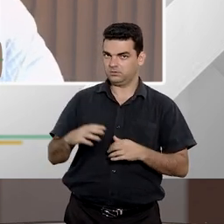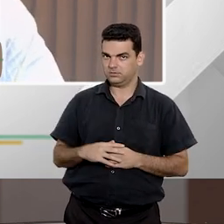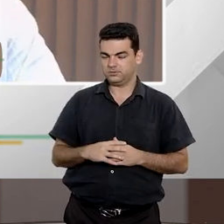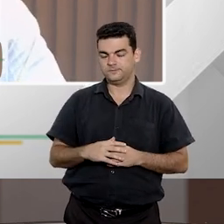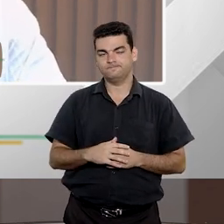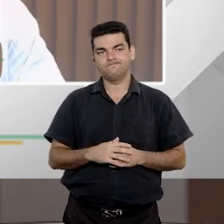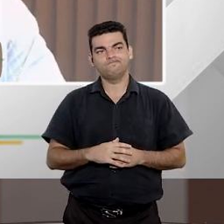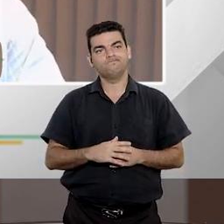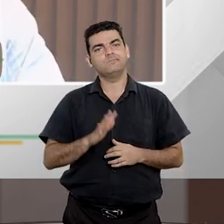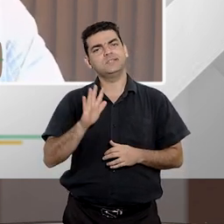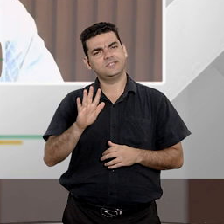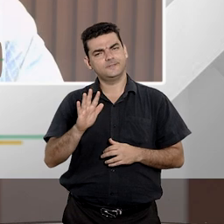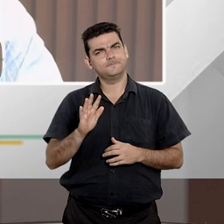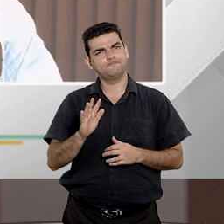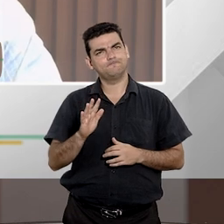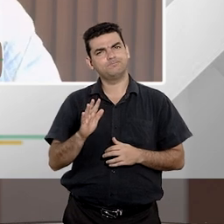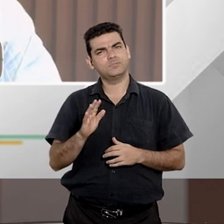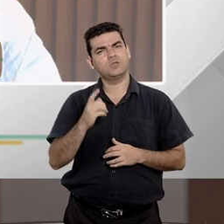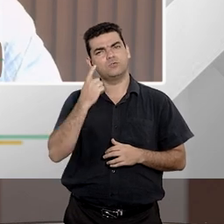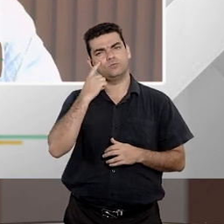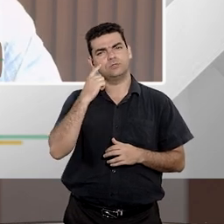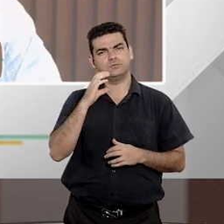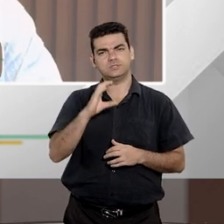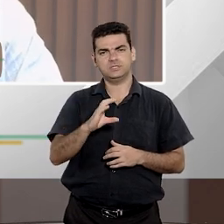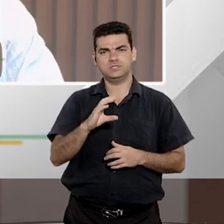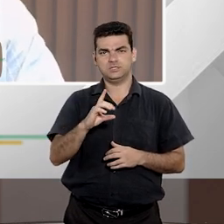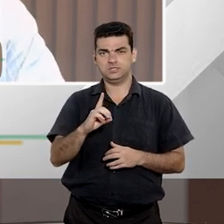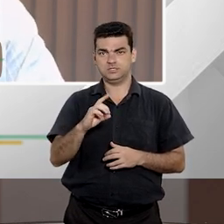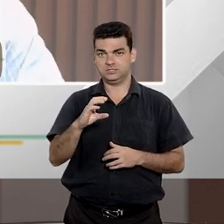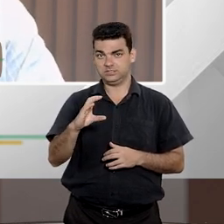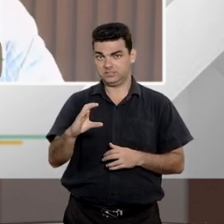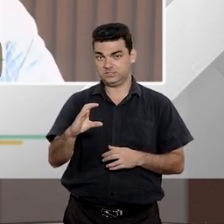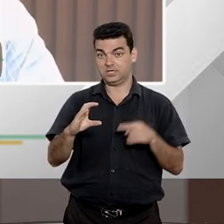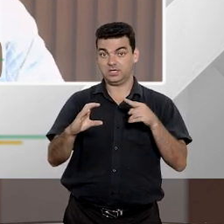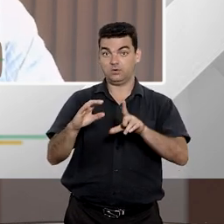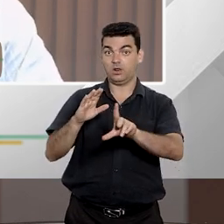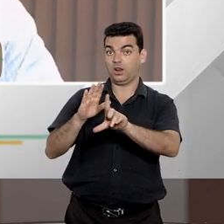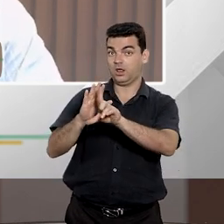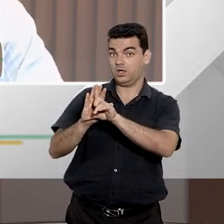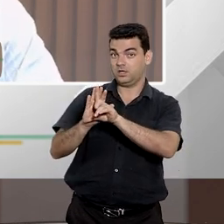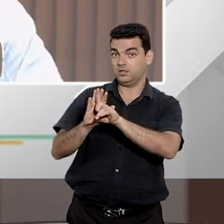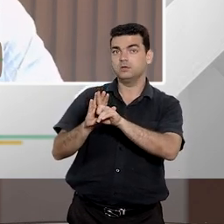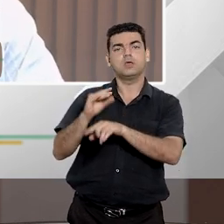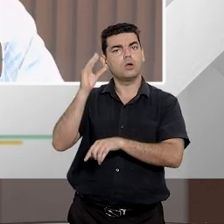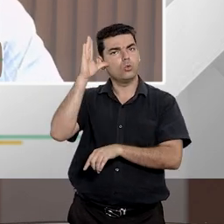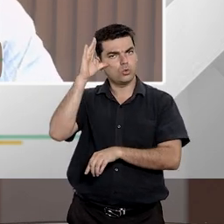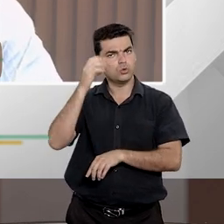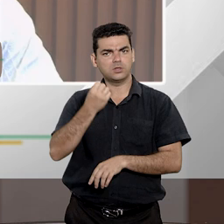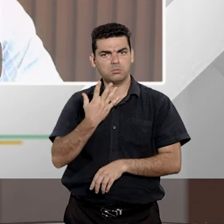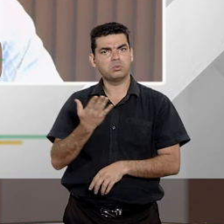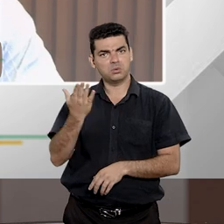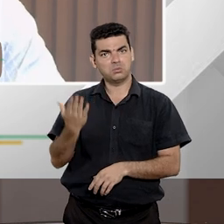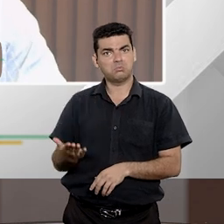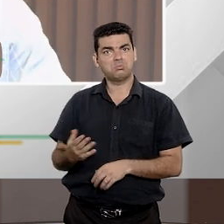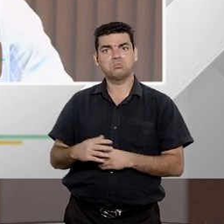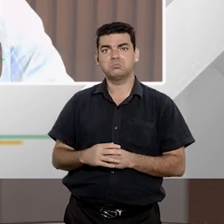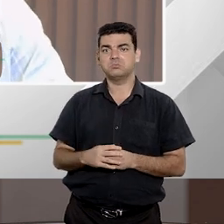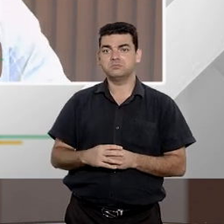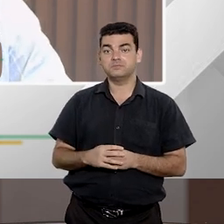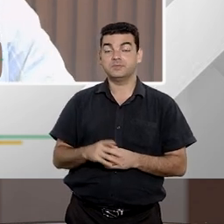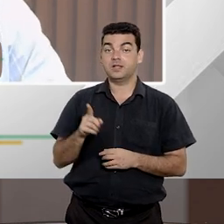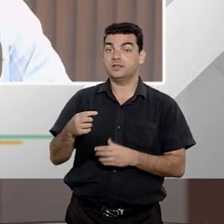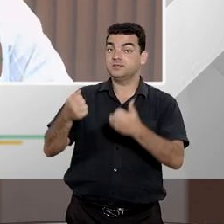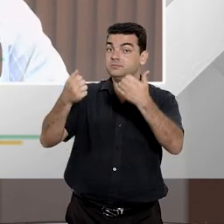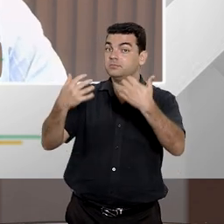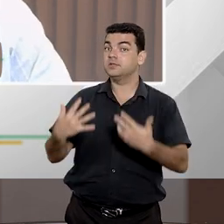Nós vamos nos socorrer do Código de Defesa do Consumidor, que é uma lei extremamente interessante, que vai fazer, vai